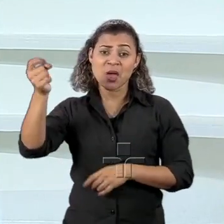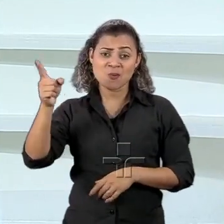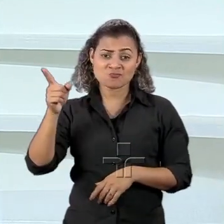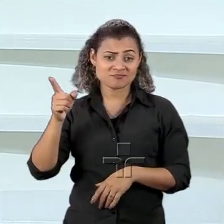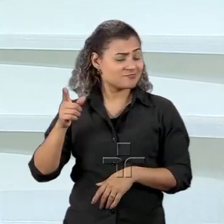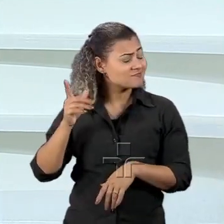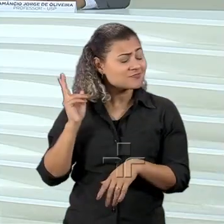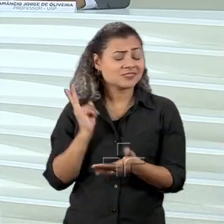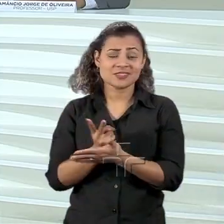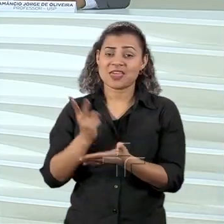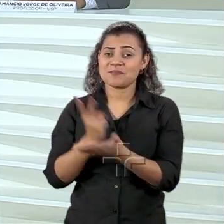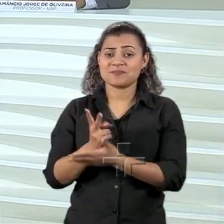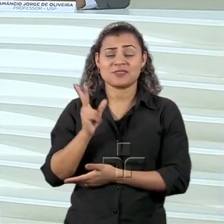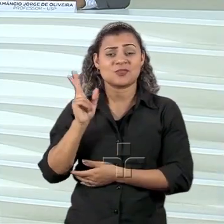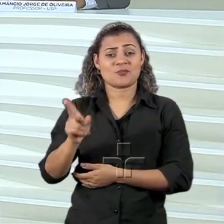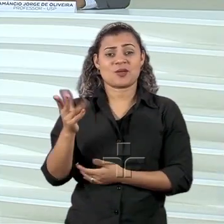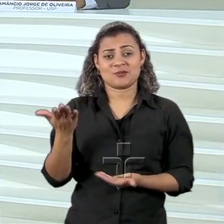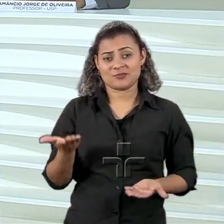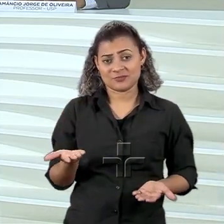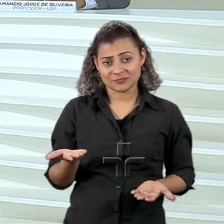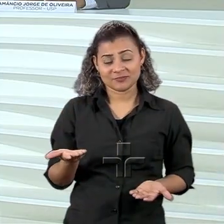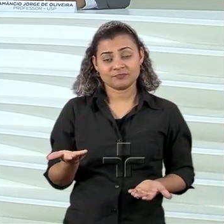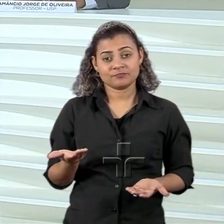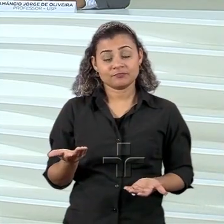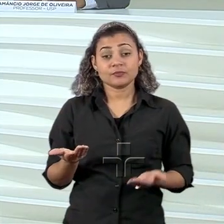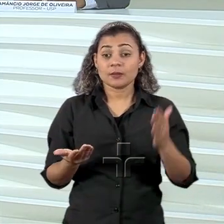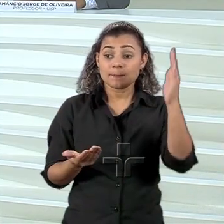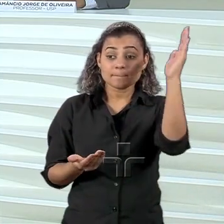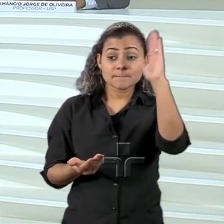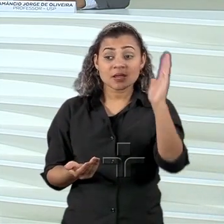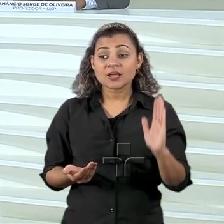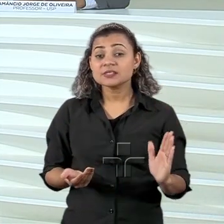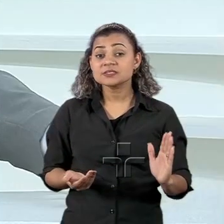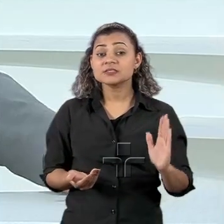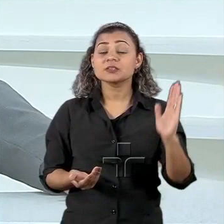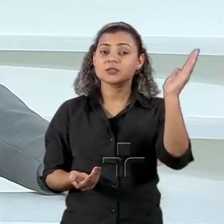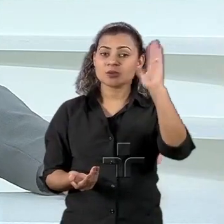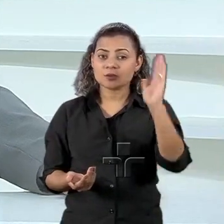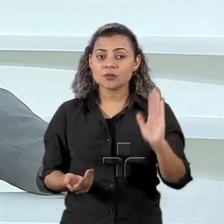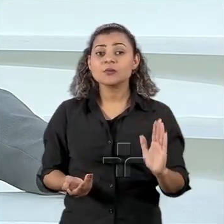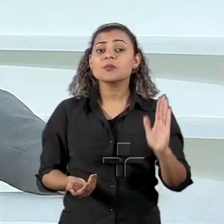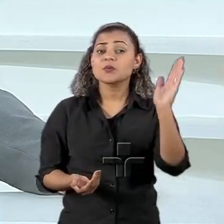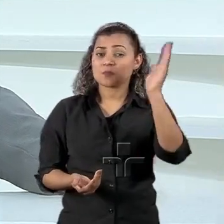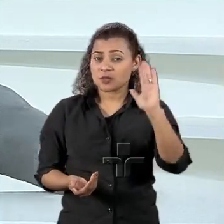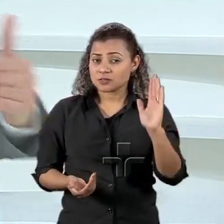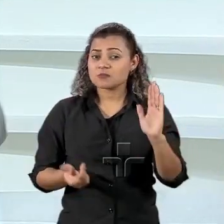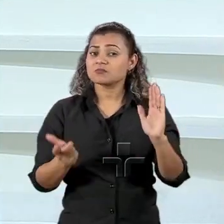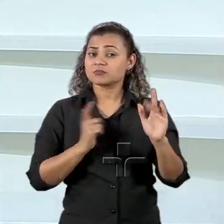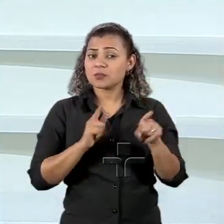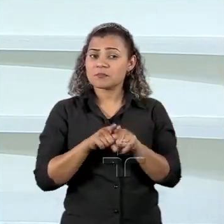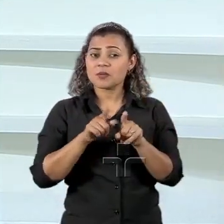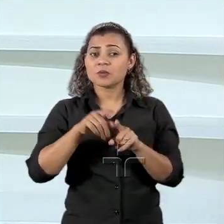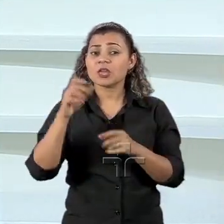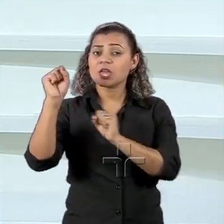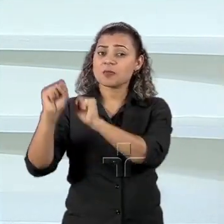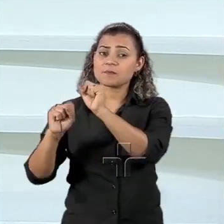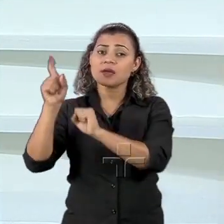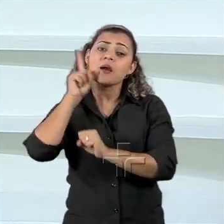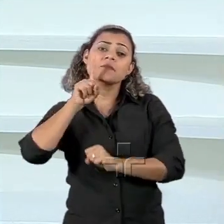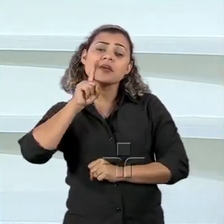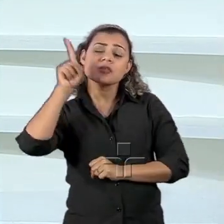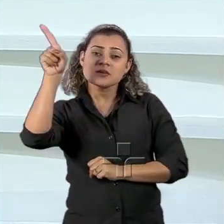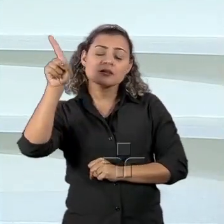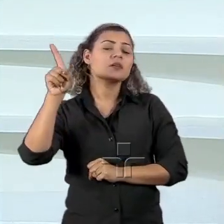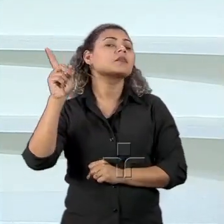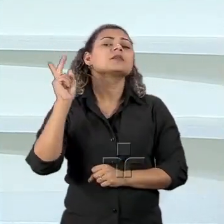A questão aqui é que o Brasil é um país em que há muita presença de multinacionais americanas, empresas americanas estabelecidas no